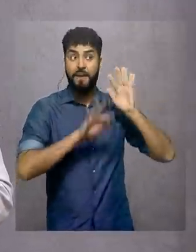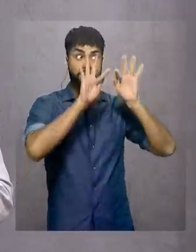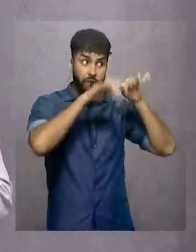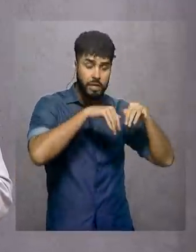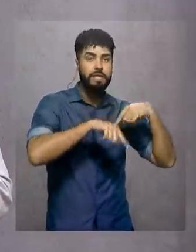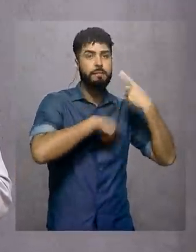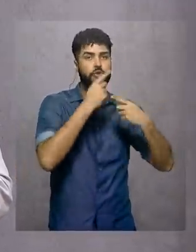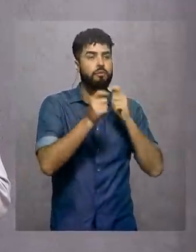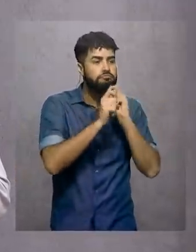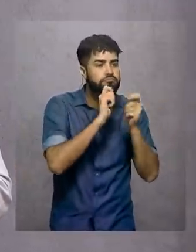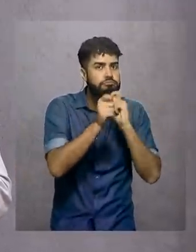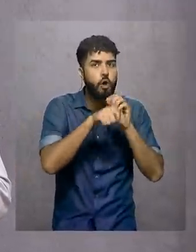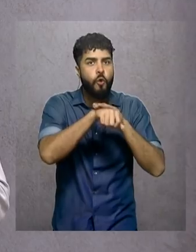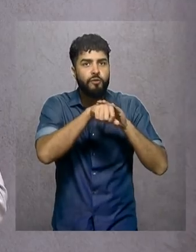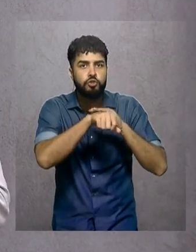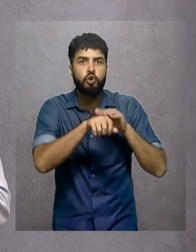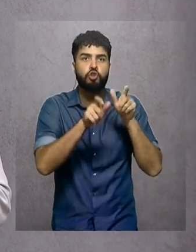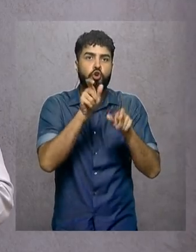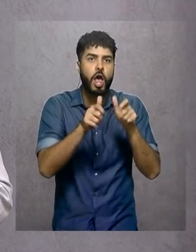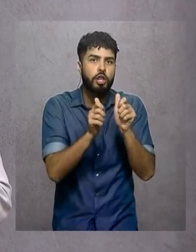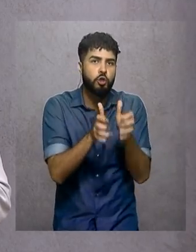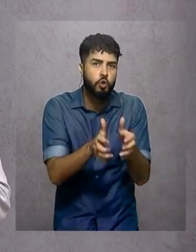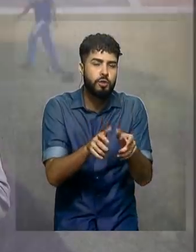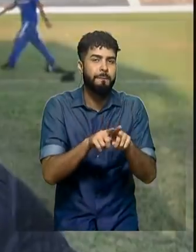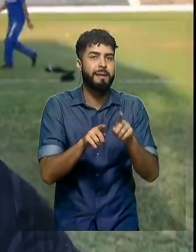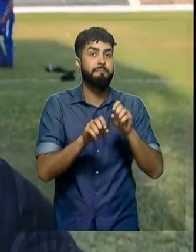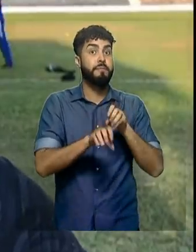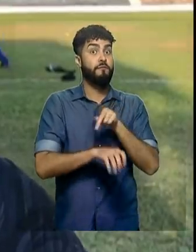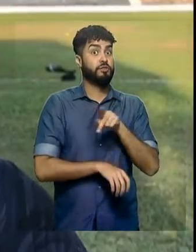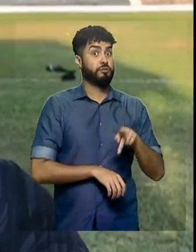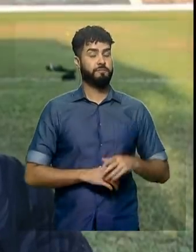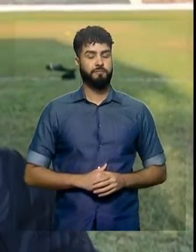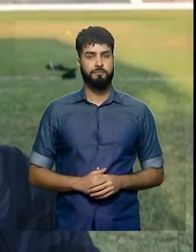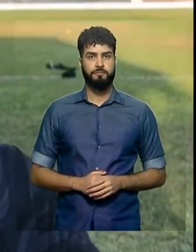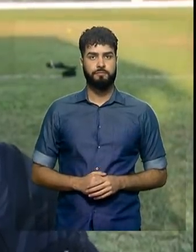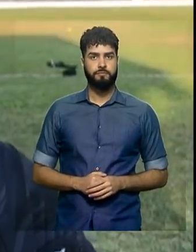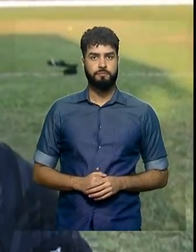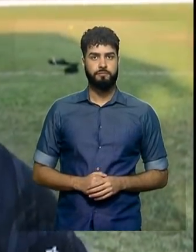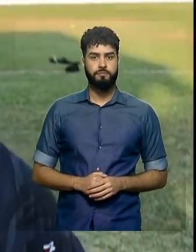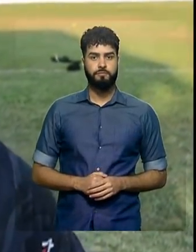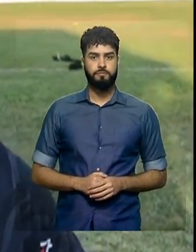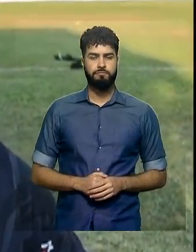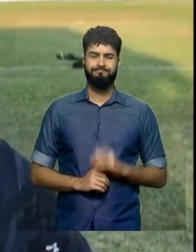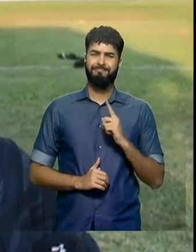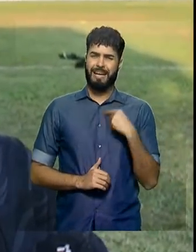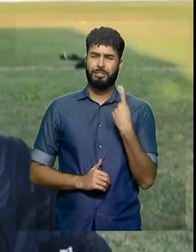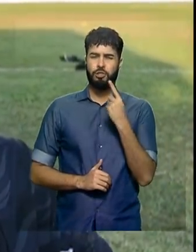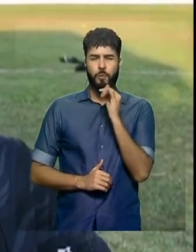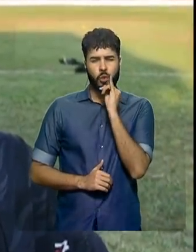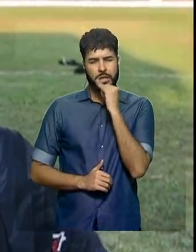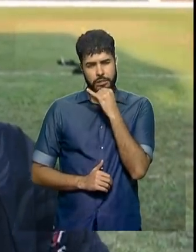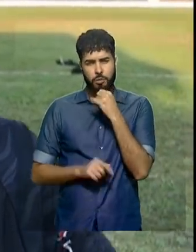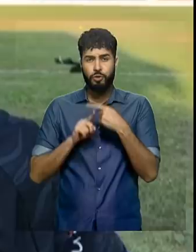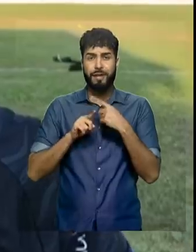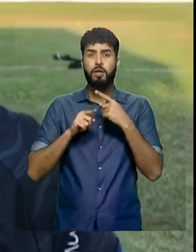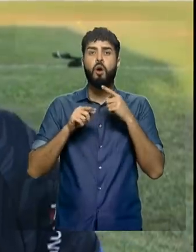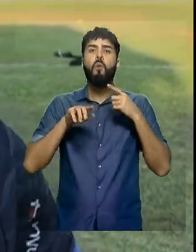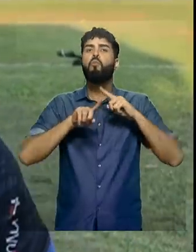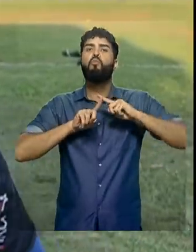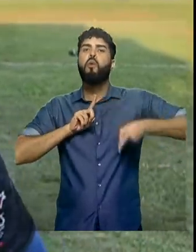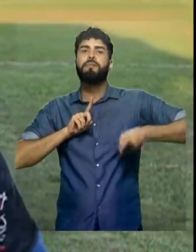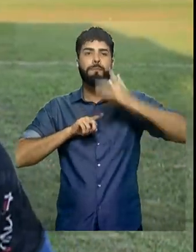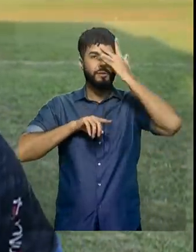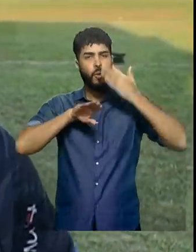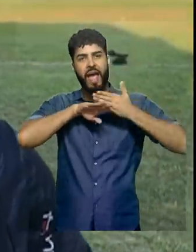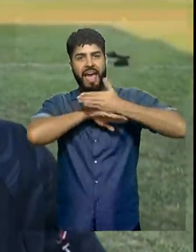jogadores e com os técnicos. A gente fica um pouco triste a torcida não comparecer devido à pandemia, né?